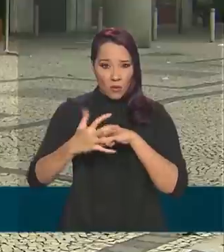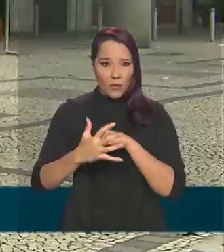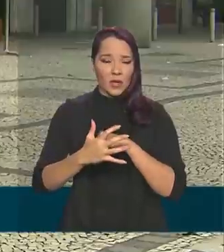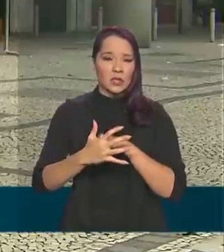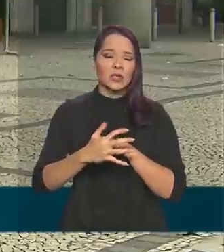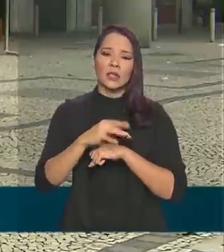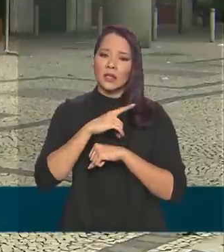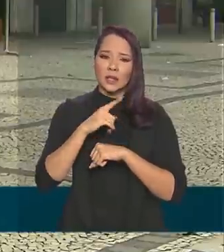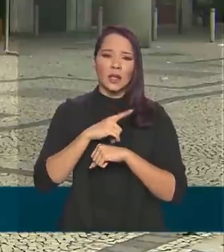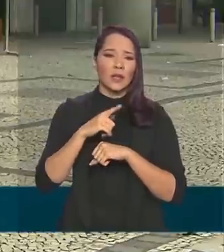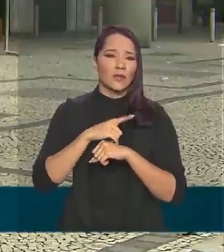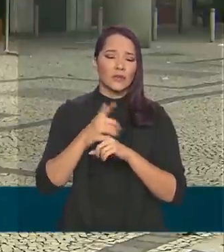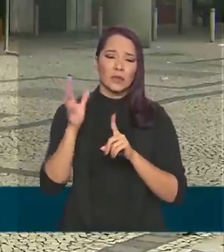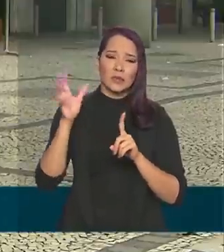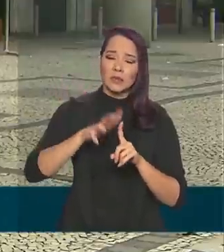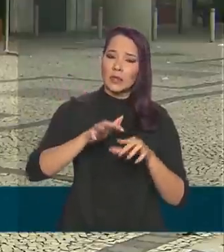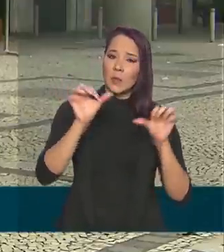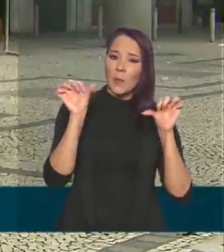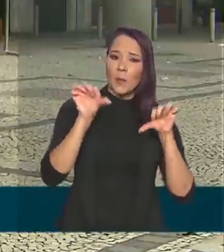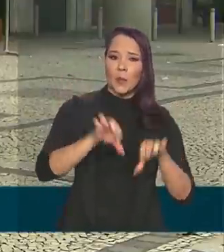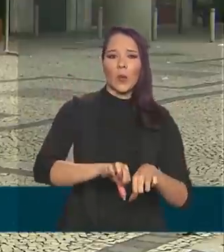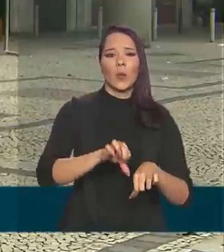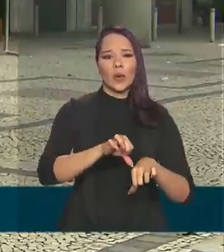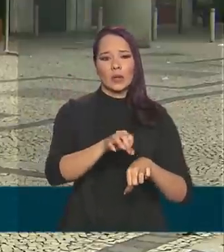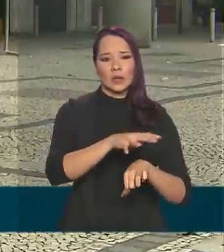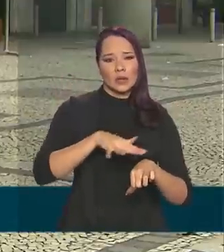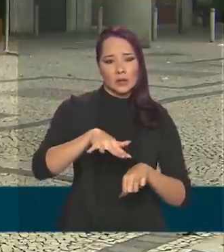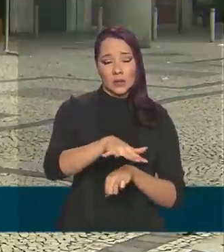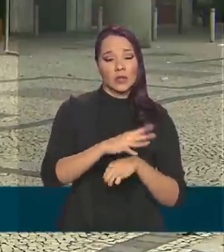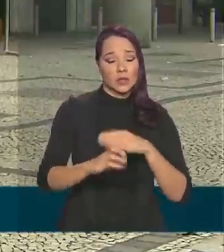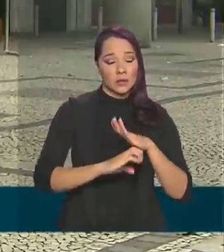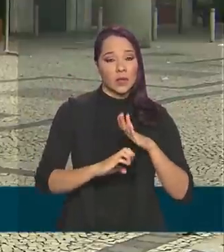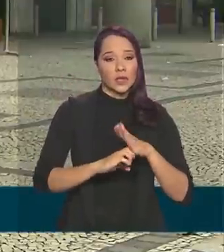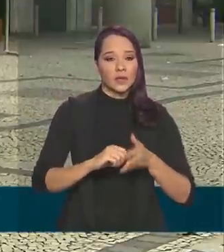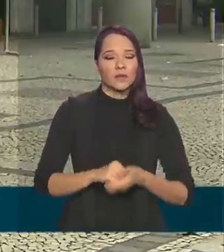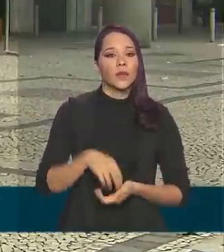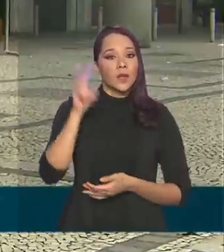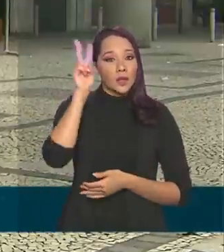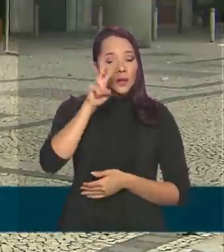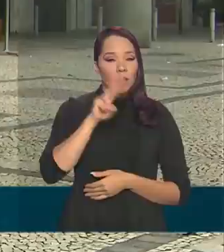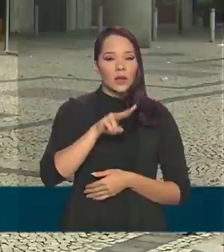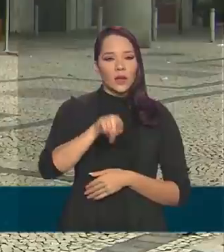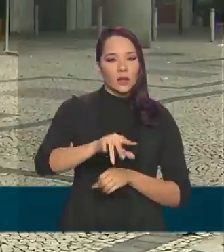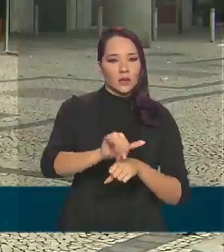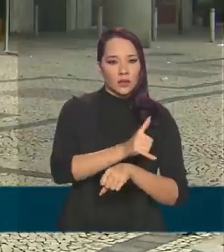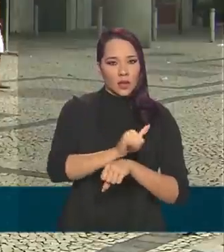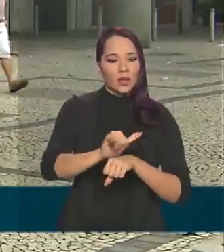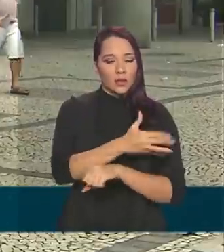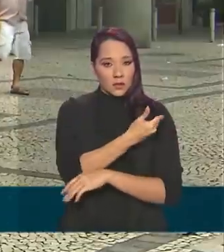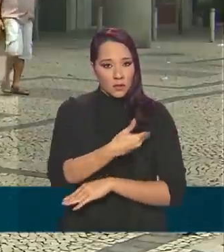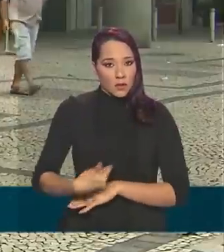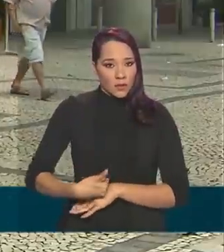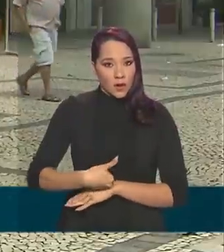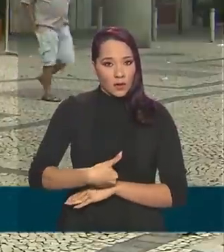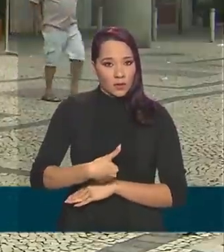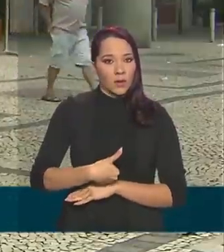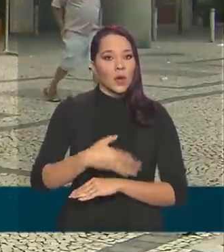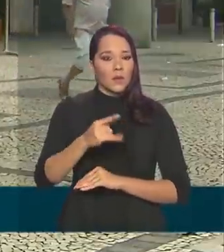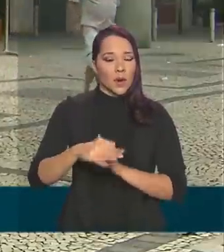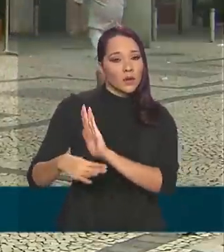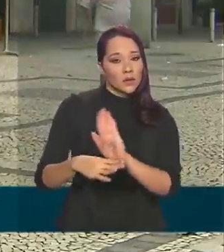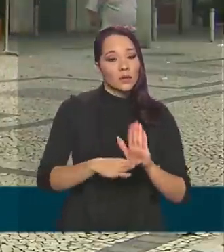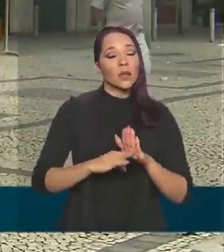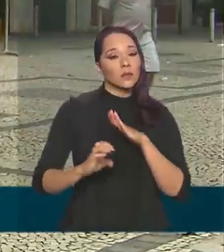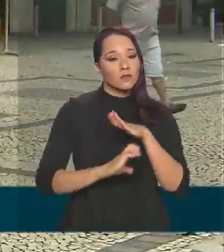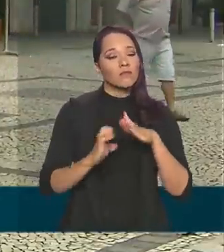provocou um impacto negativo nos negócios. Lembrando que entre as medidas do governo federal para socorrer as empresas